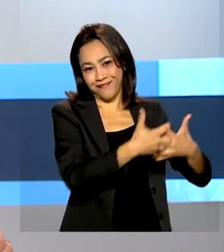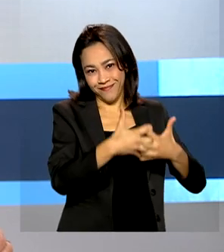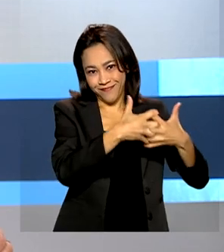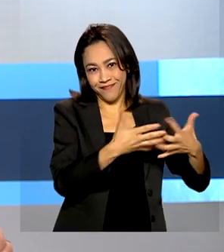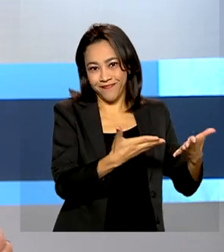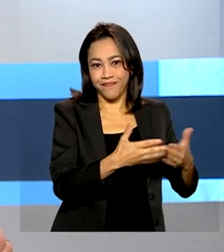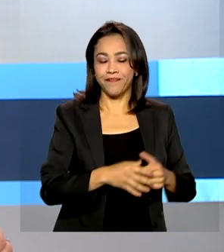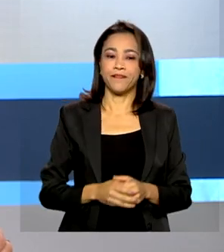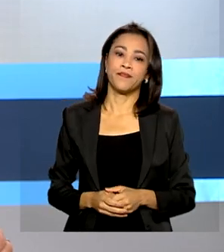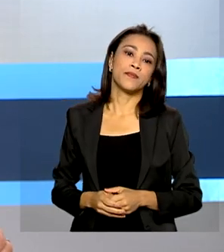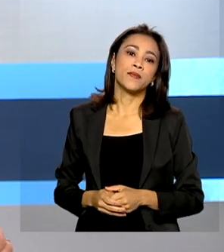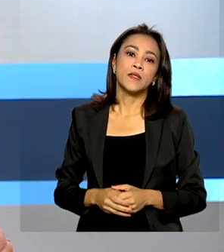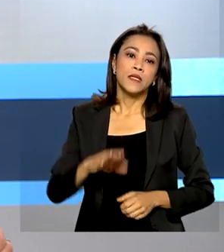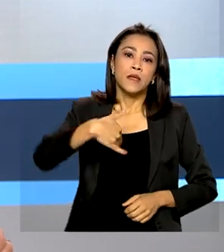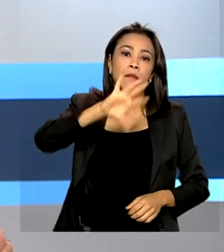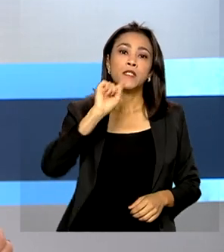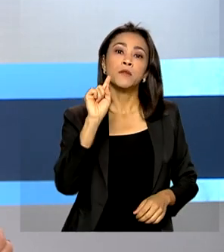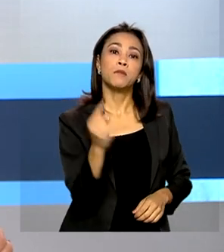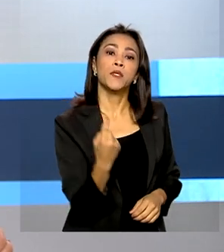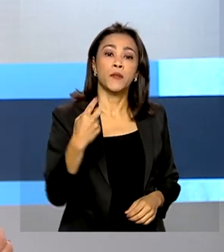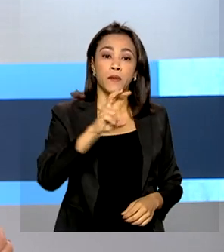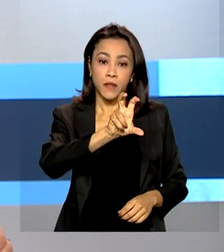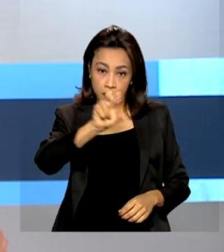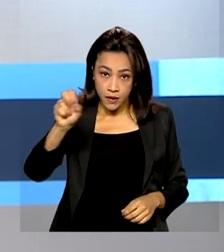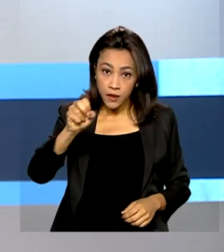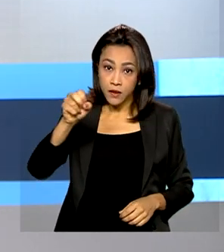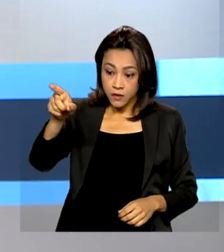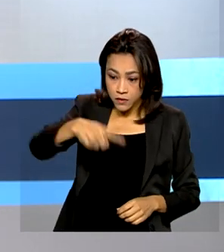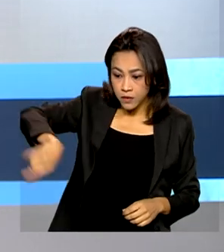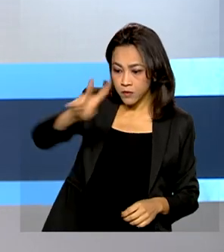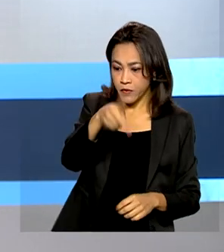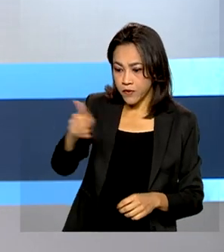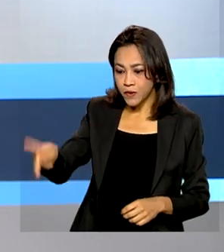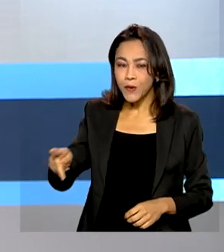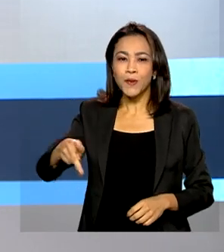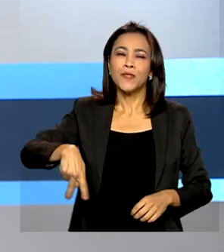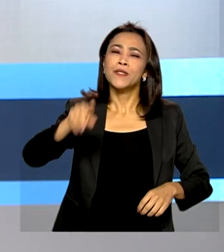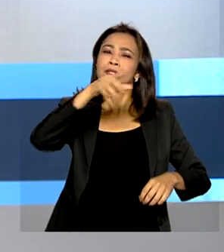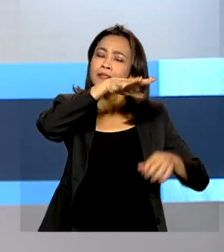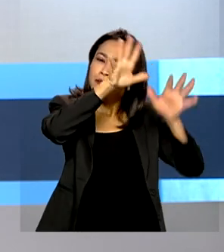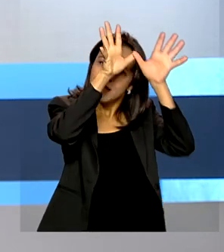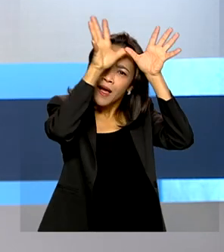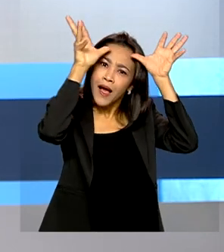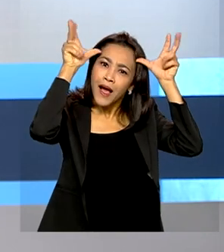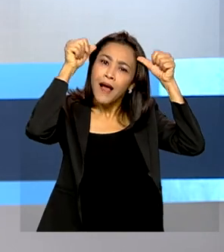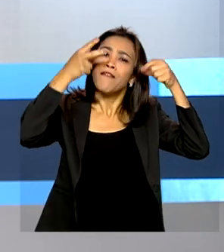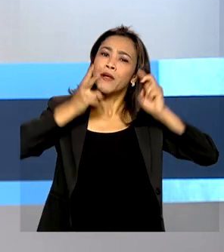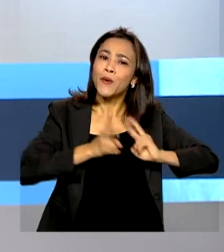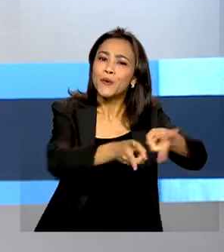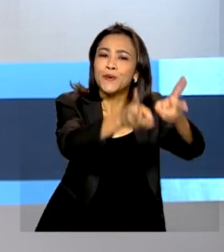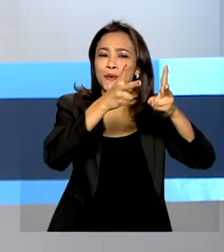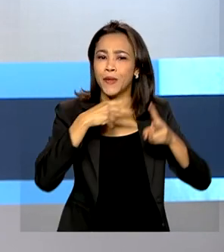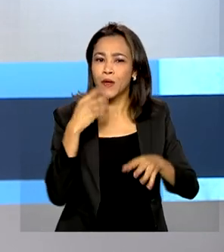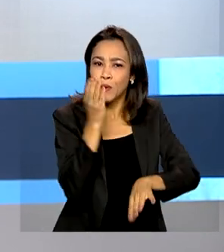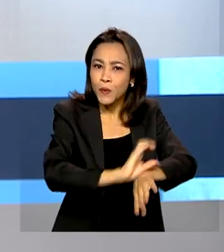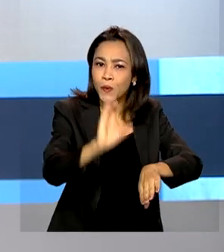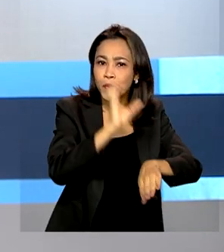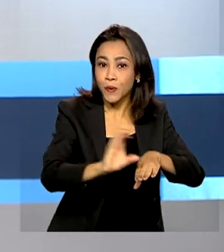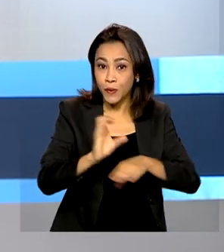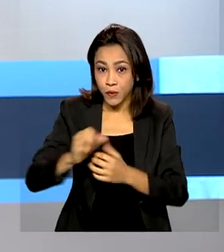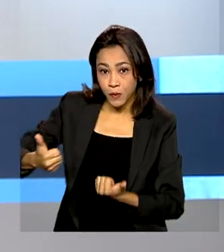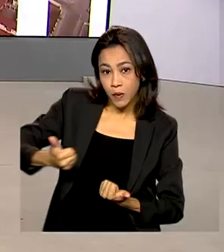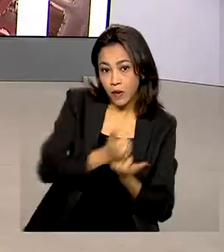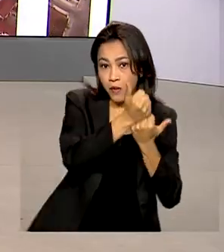Mais de 1.500 professores da rede pública do Amazonas vão fazer cursos de formação continuada financiados pelo